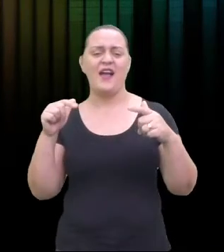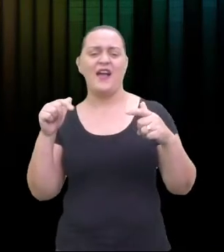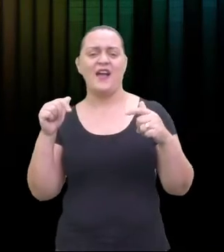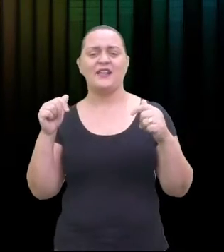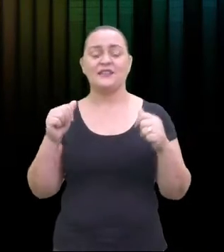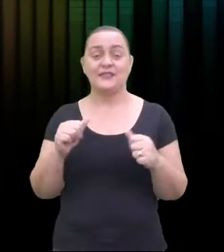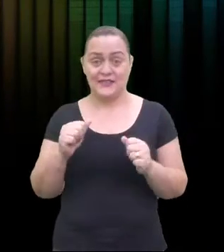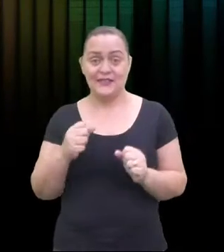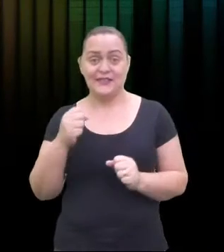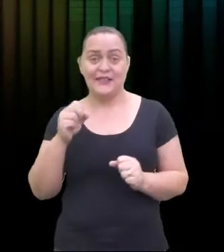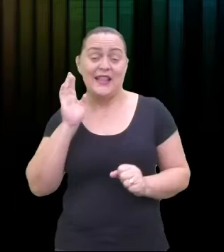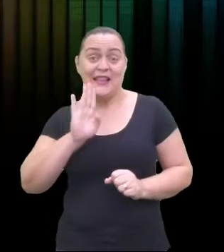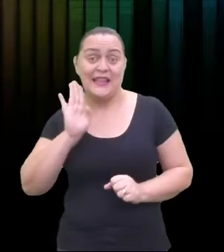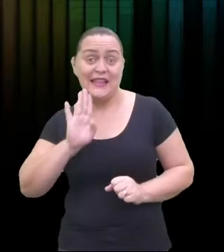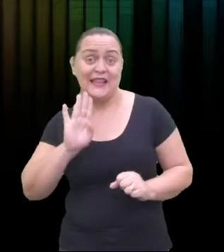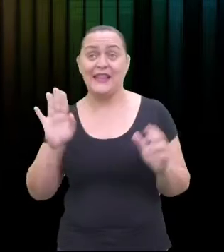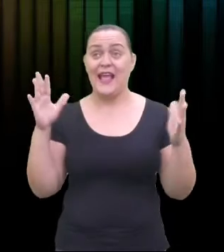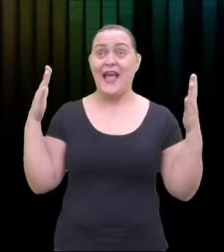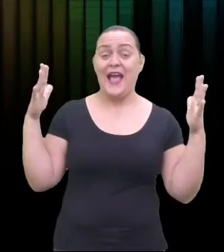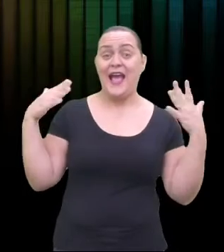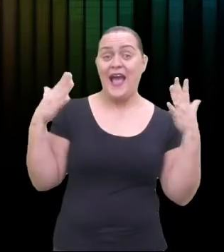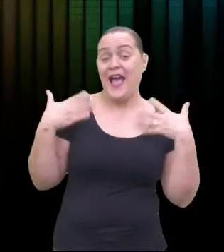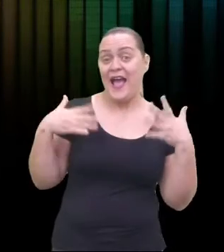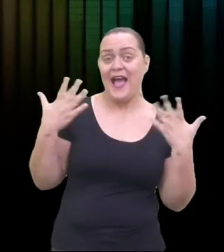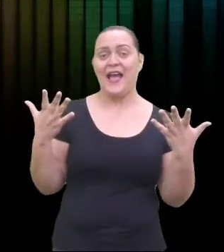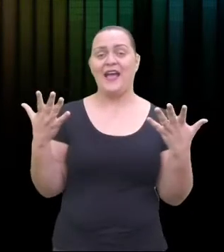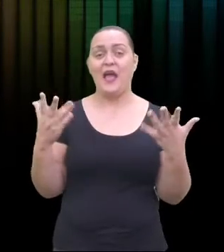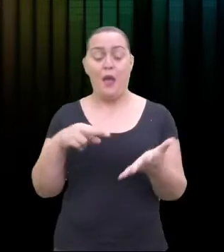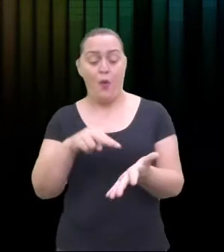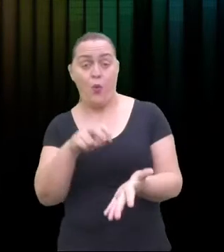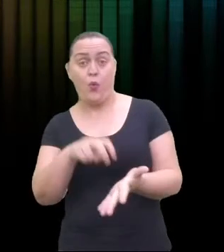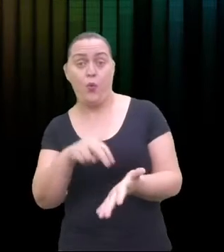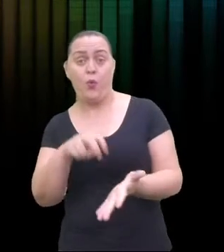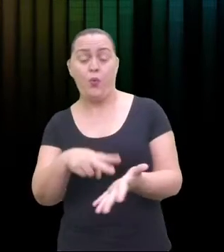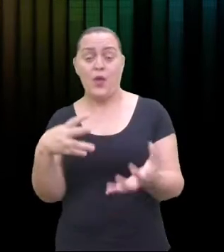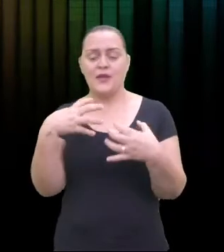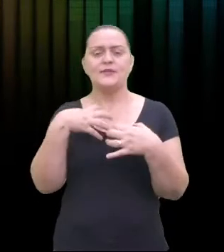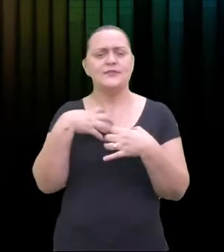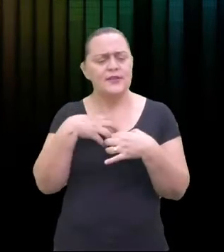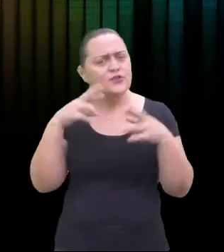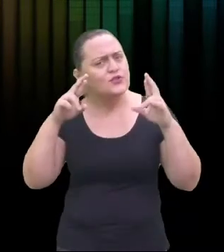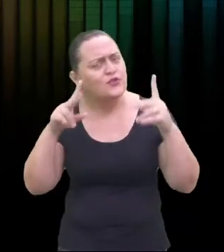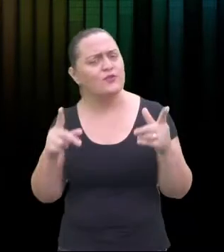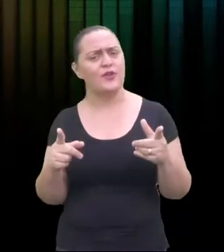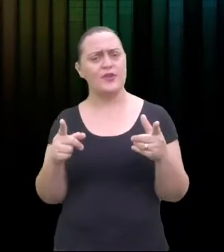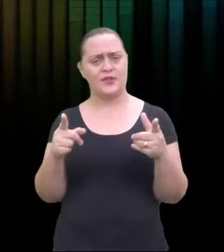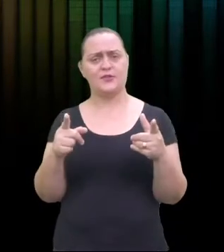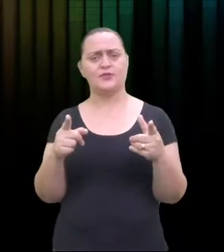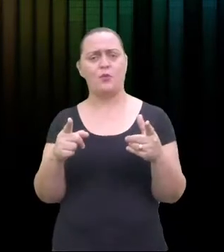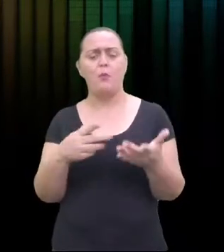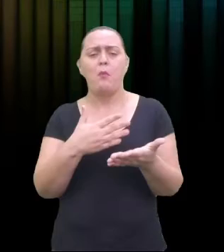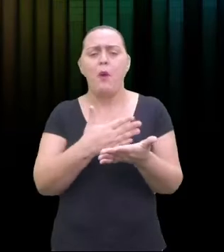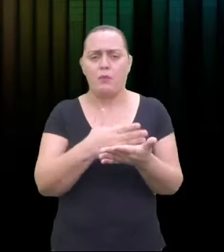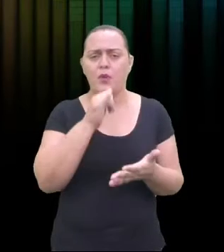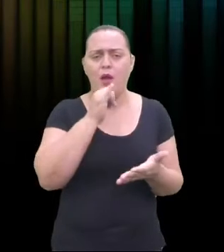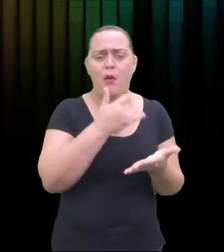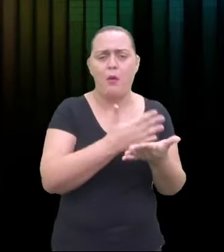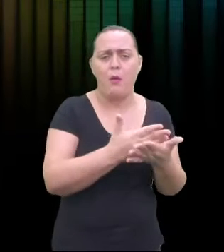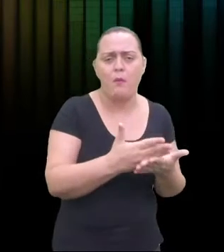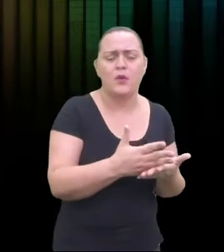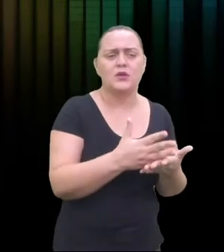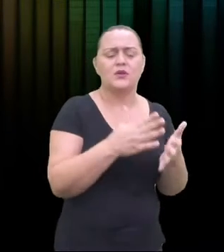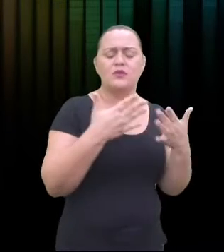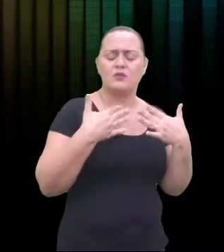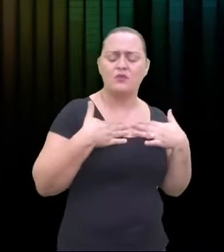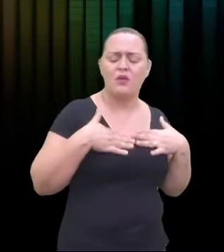Lembrando que o ritmo pode variar, mas sempre dentro de uma harmonia. Tempo é a sucessão dos